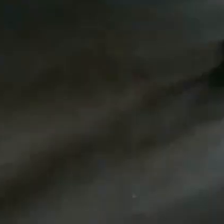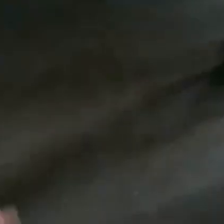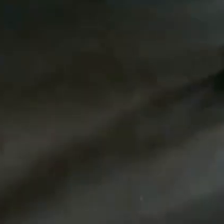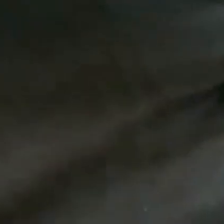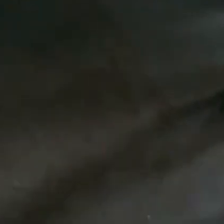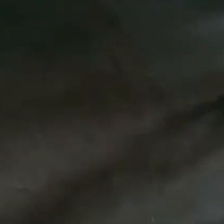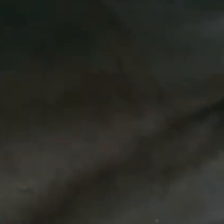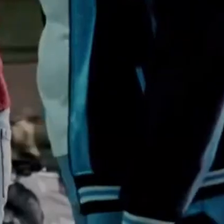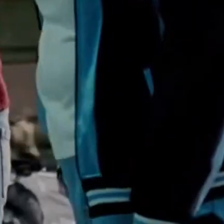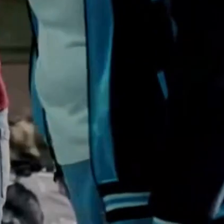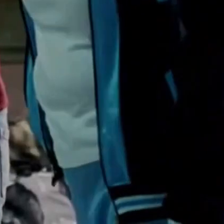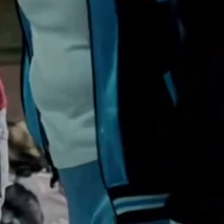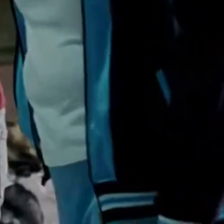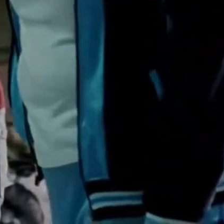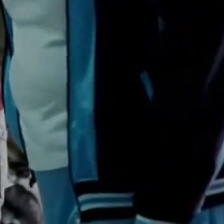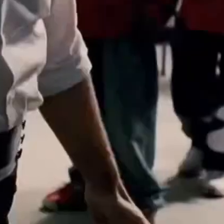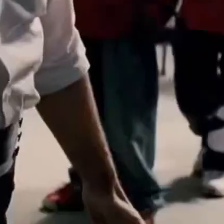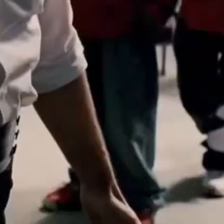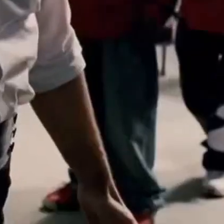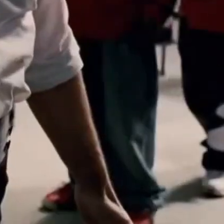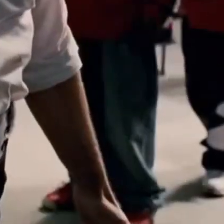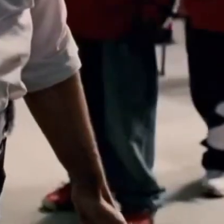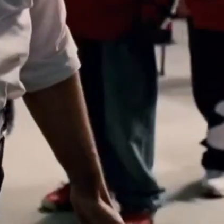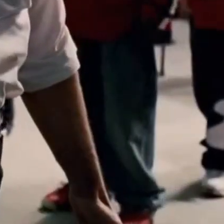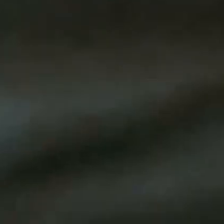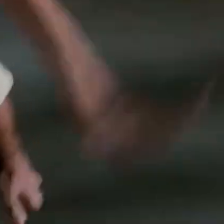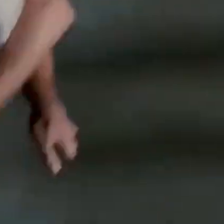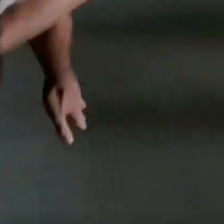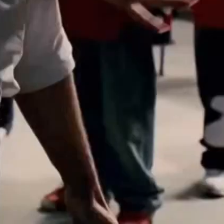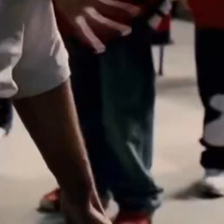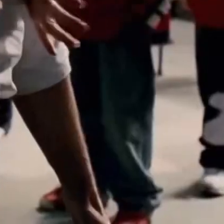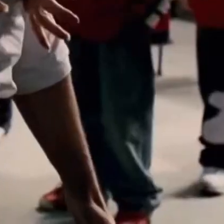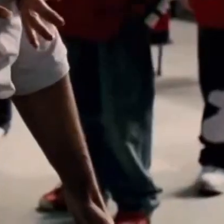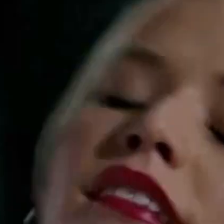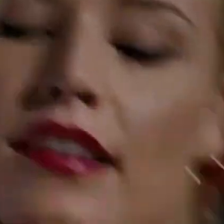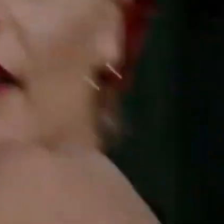Assim, se baila o tambor.